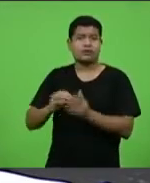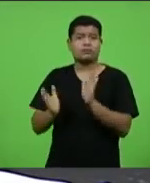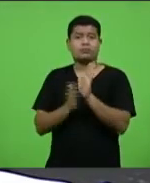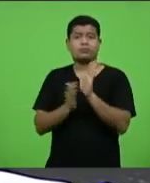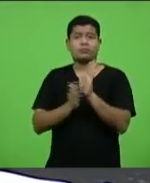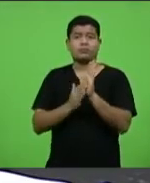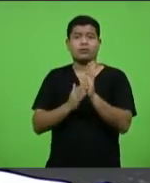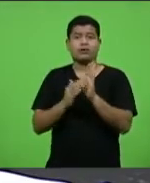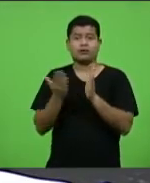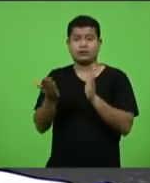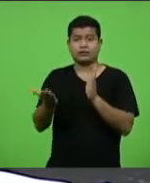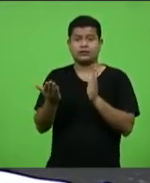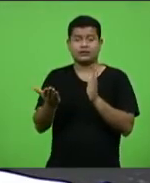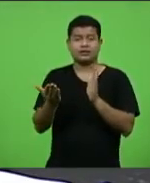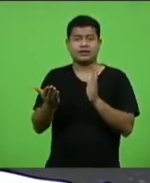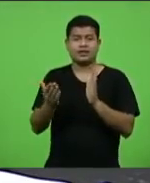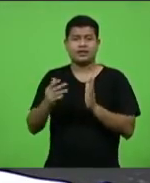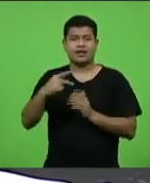três meses,